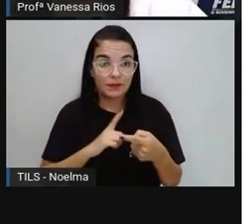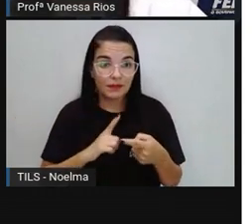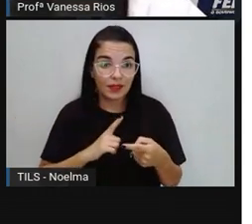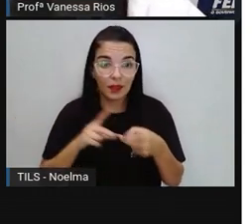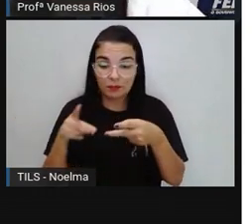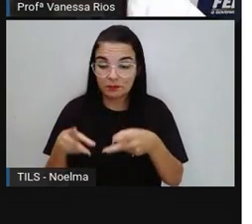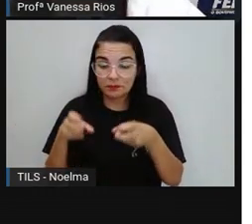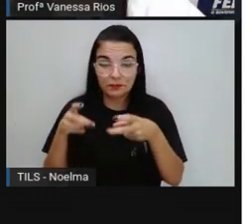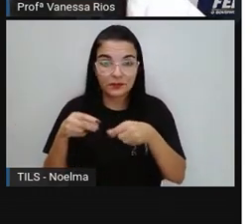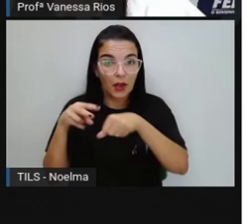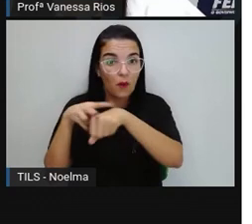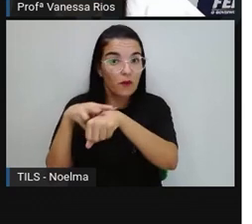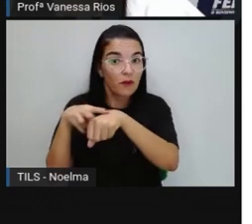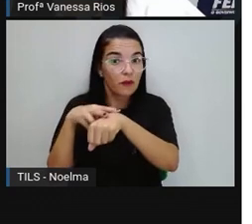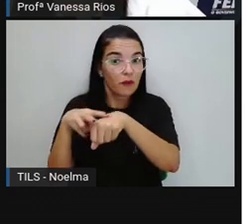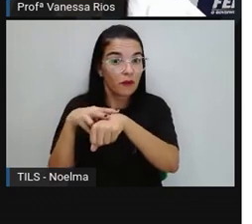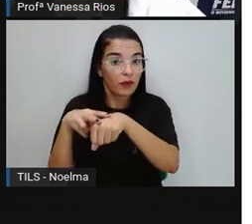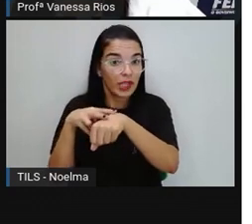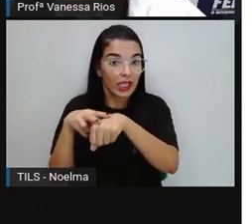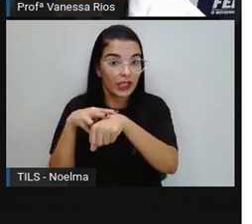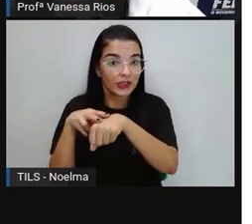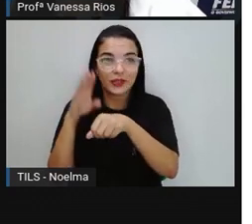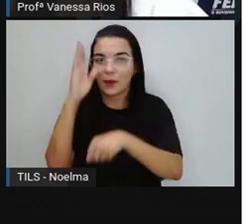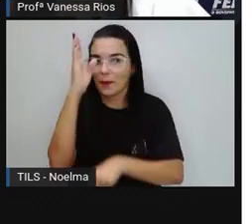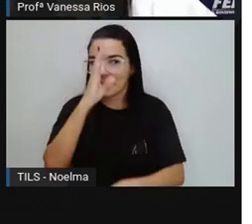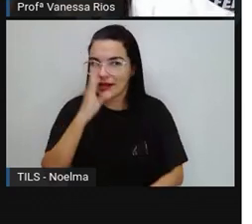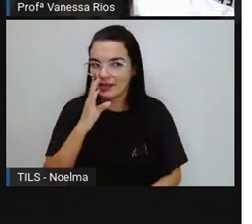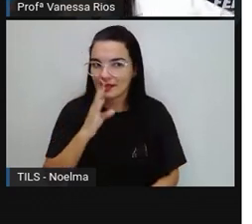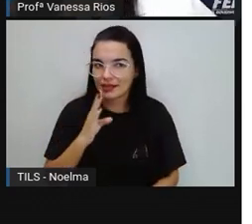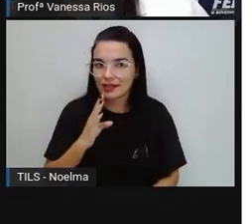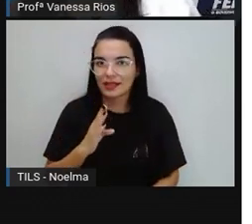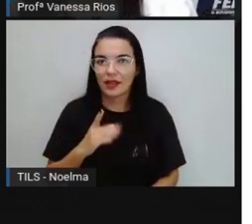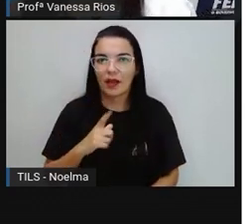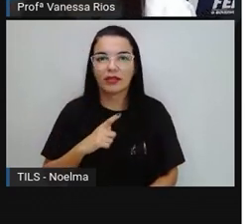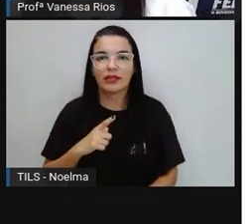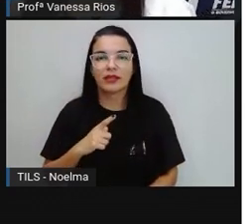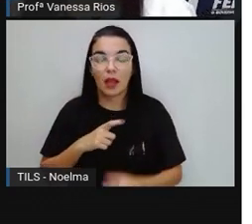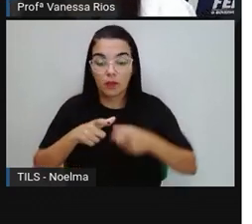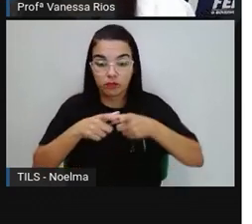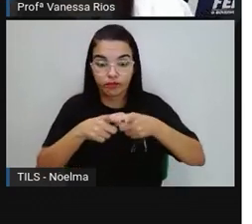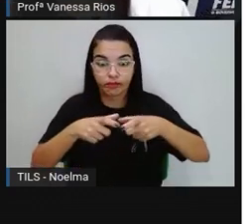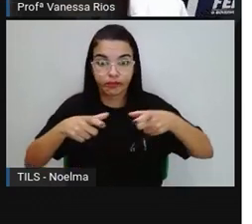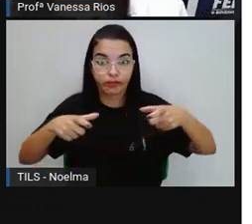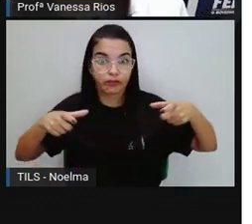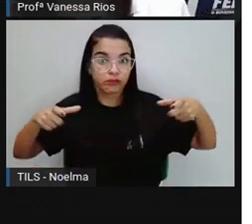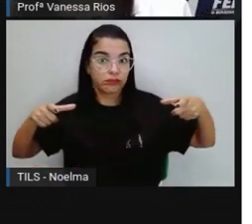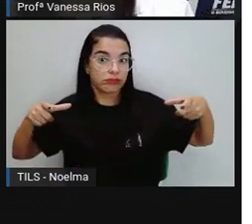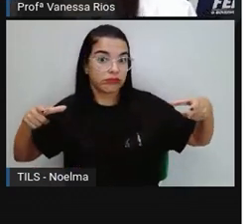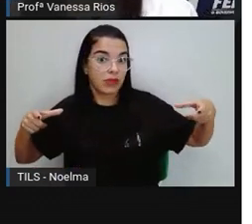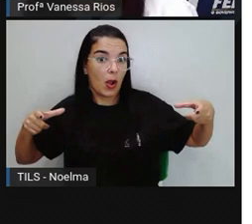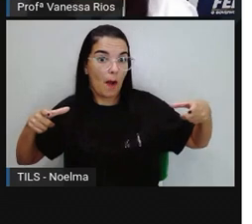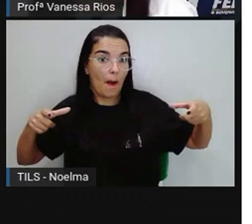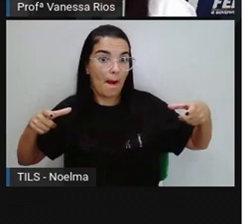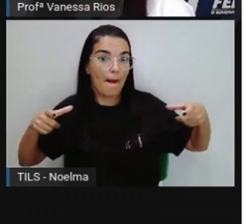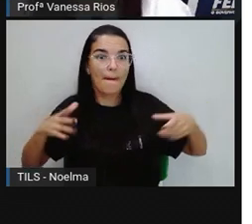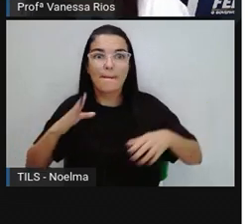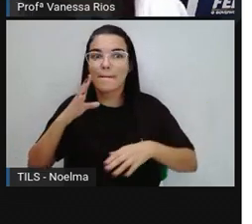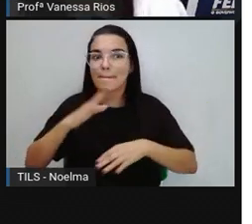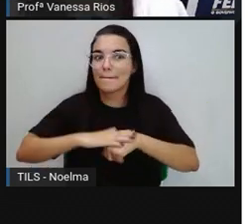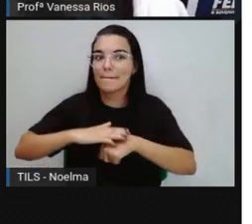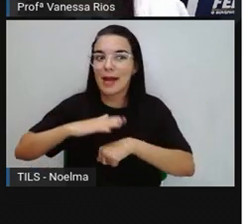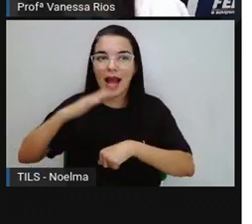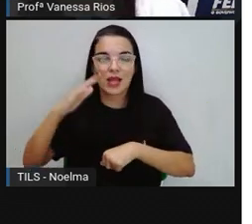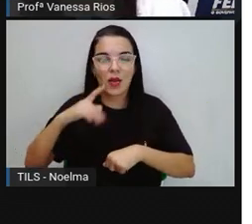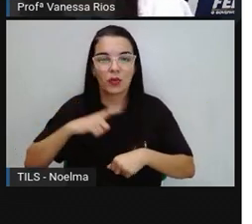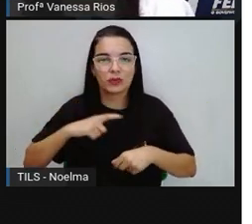percebe que é representado pela cor verde e extensão territorial é o maior, não é? É o que